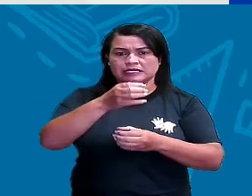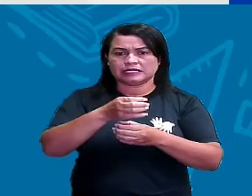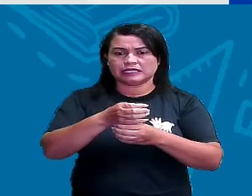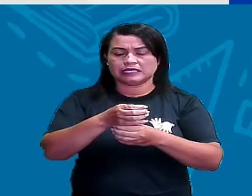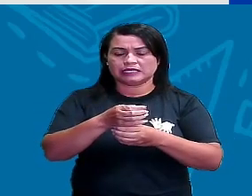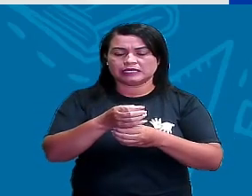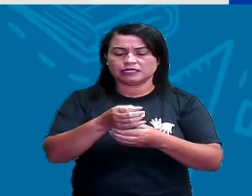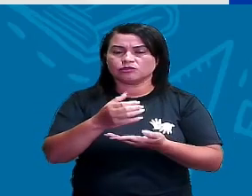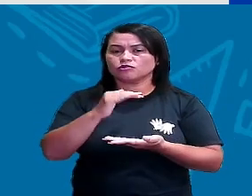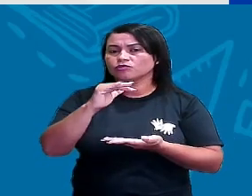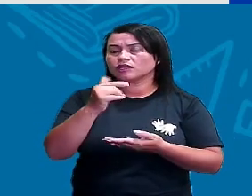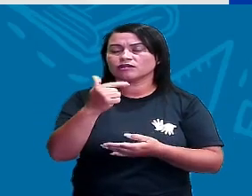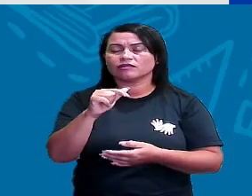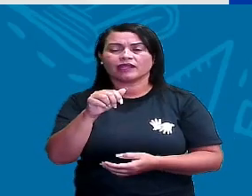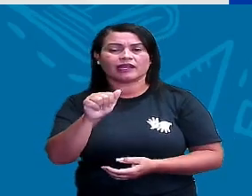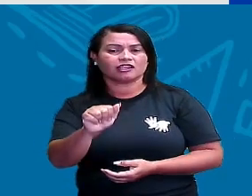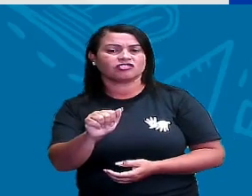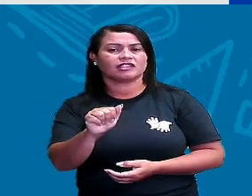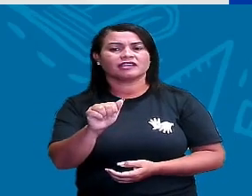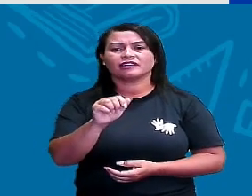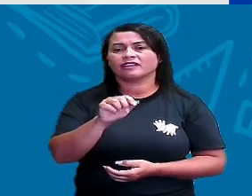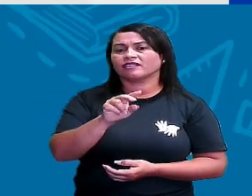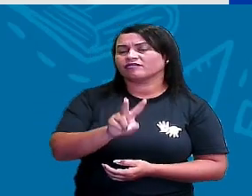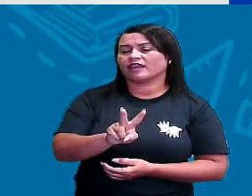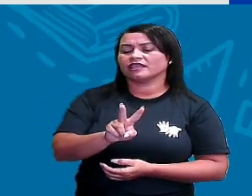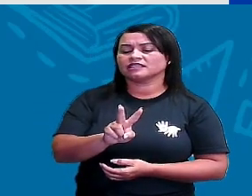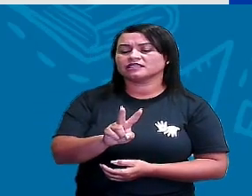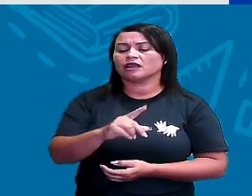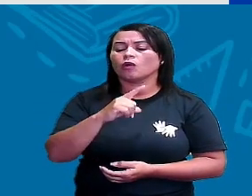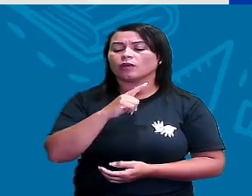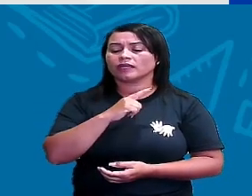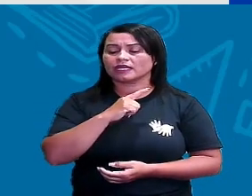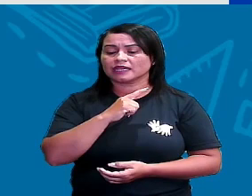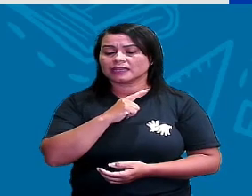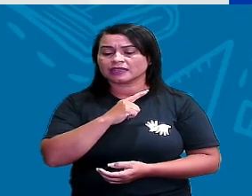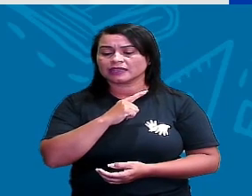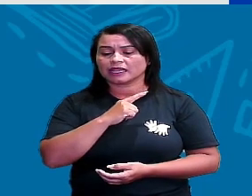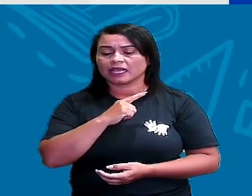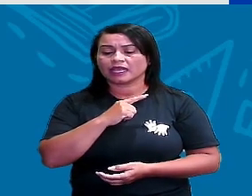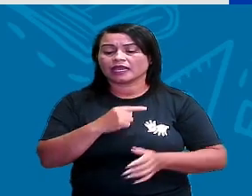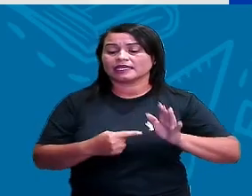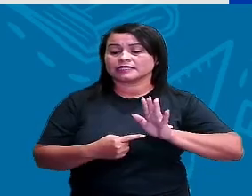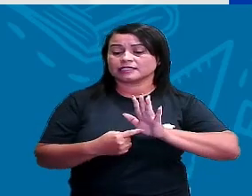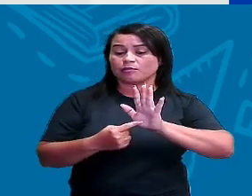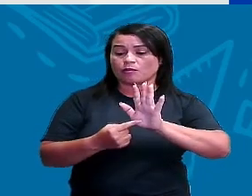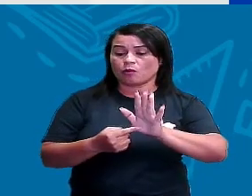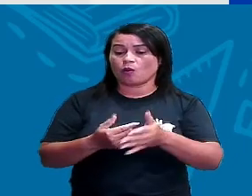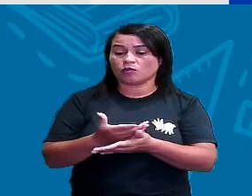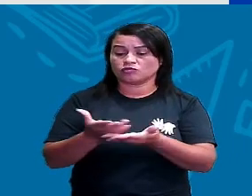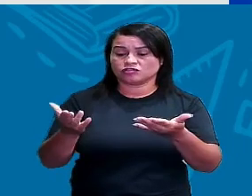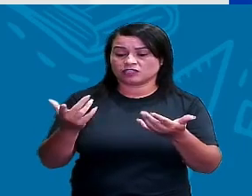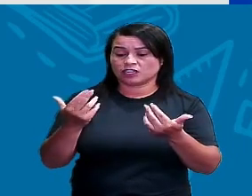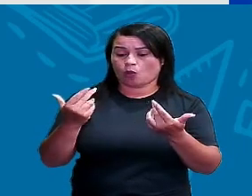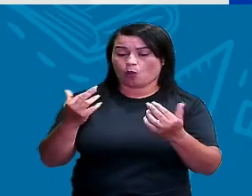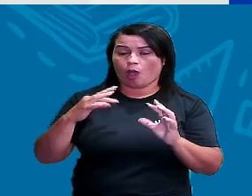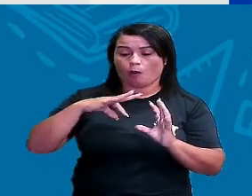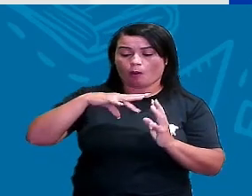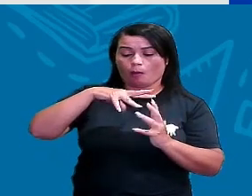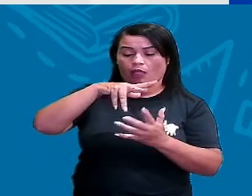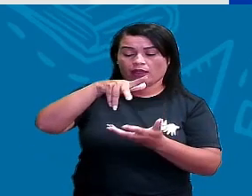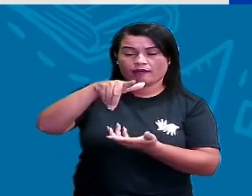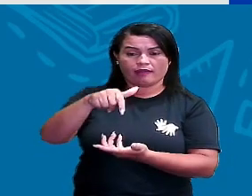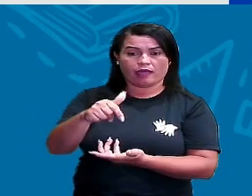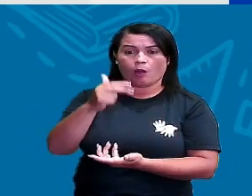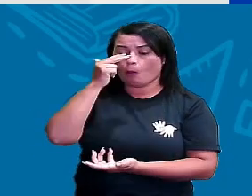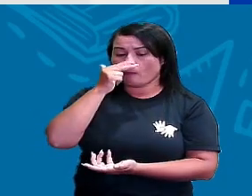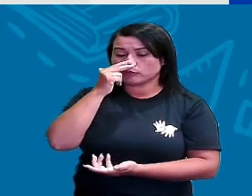aresta e nem tem vértice. Então, o único que tem essa representação aí igual ao planeta